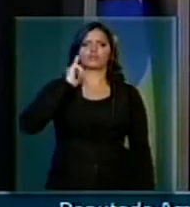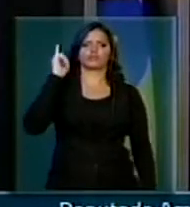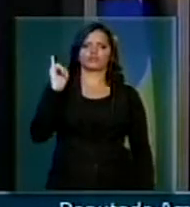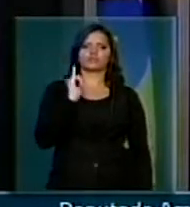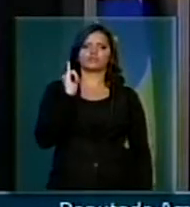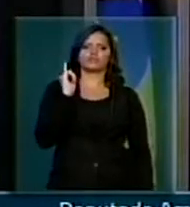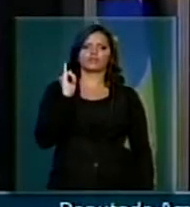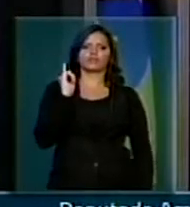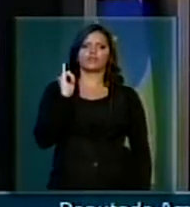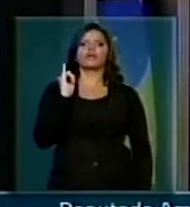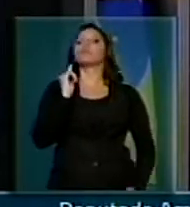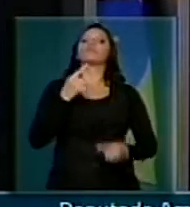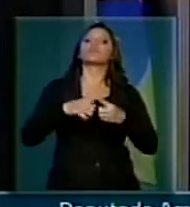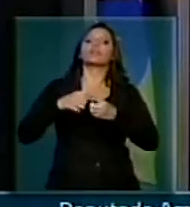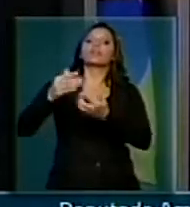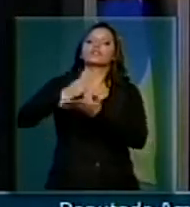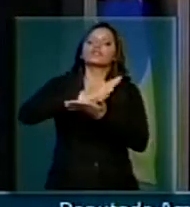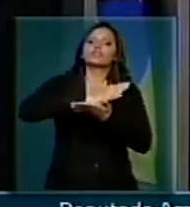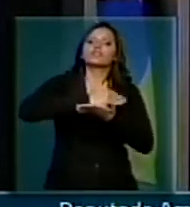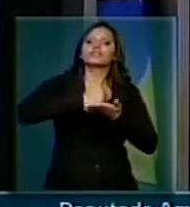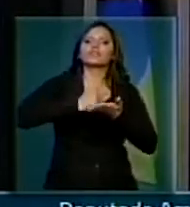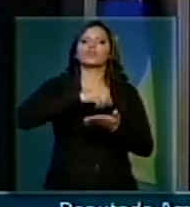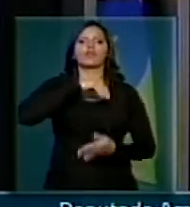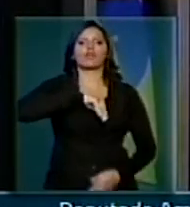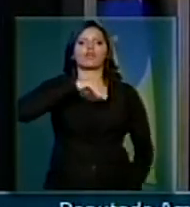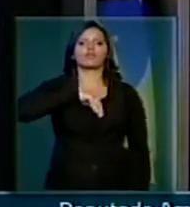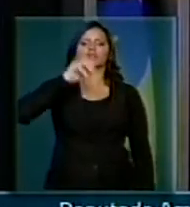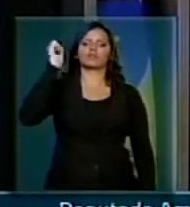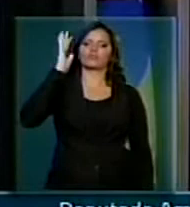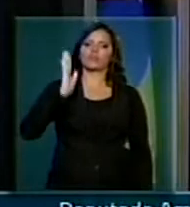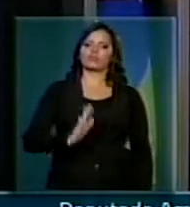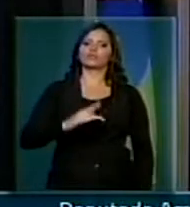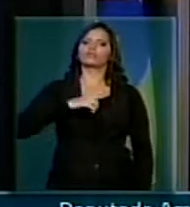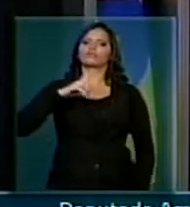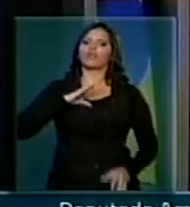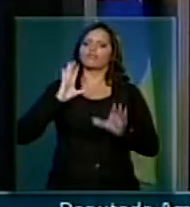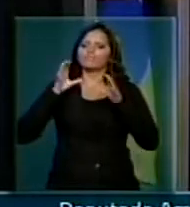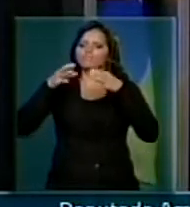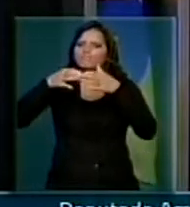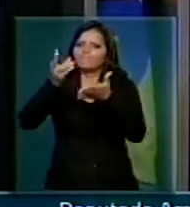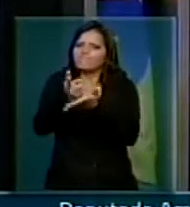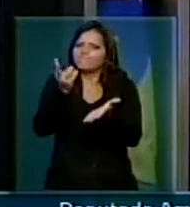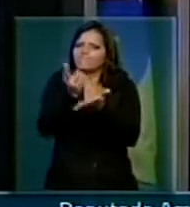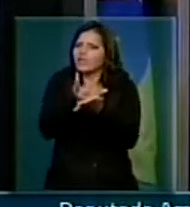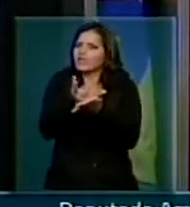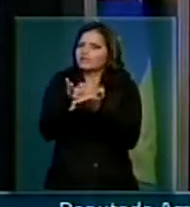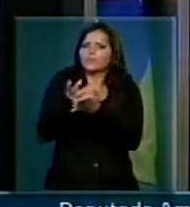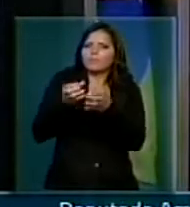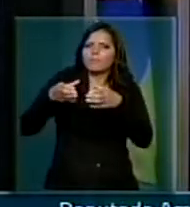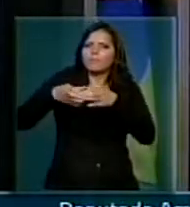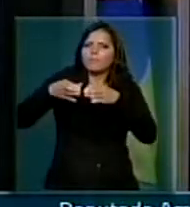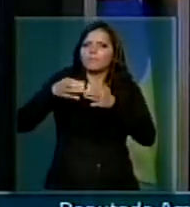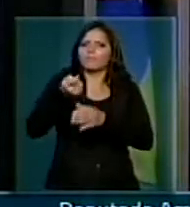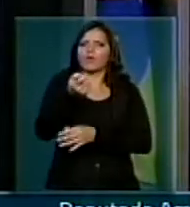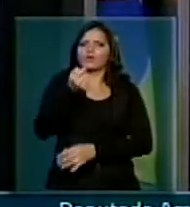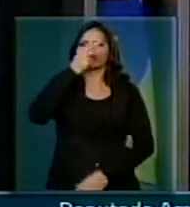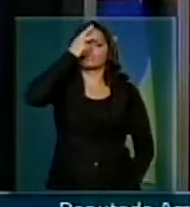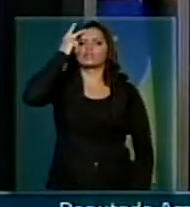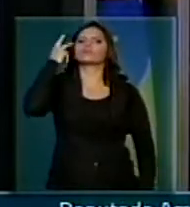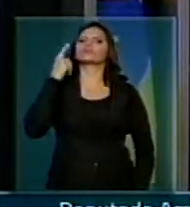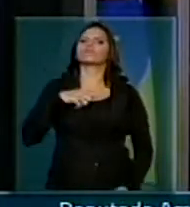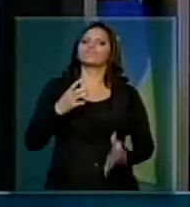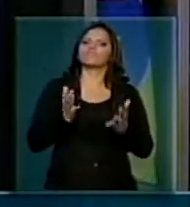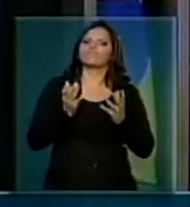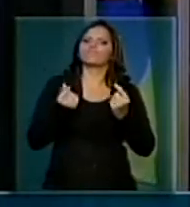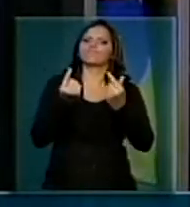sobretudo, faz distribuição de renda em um país que tem uma concentração de renda das mais altas do mundo. Está